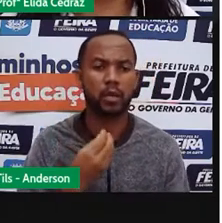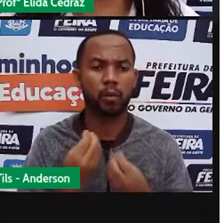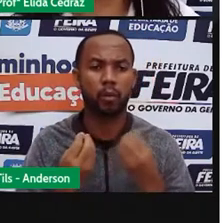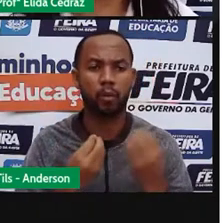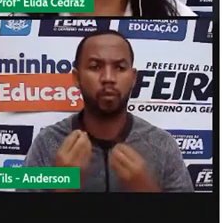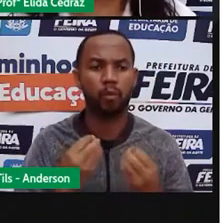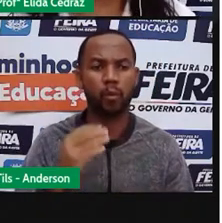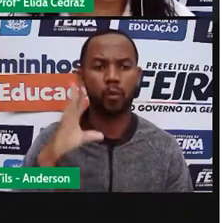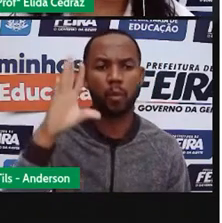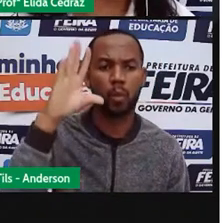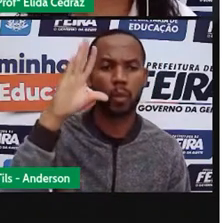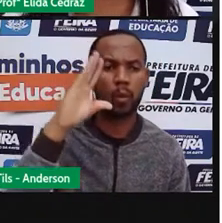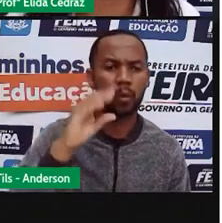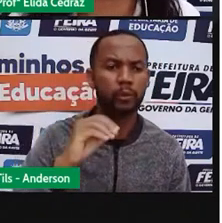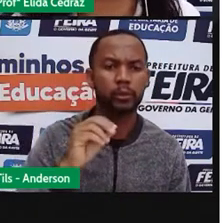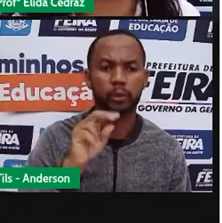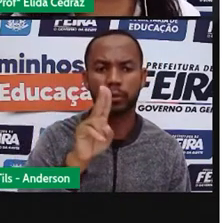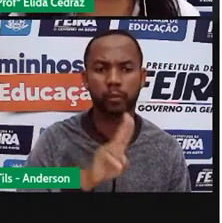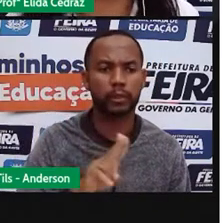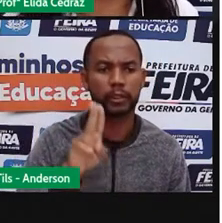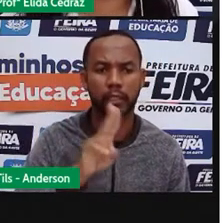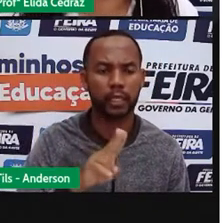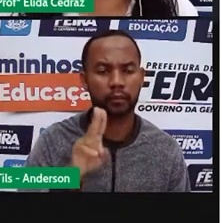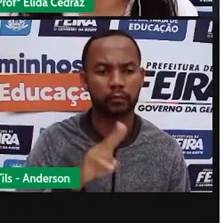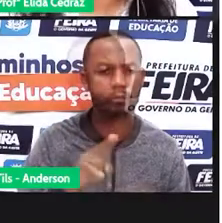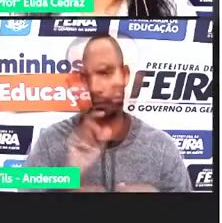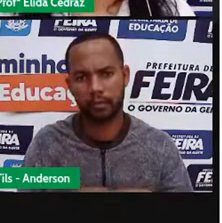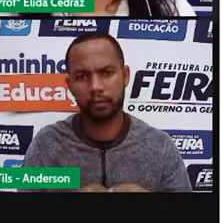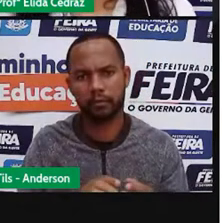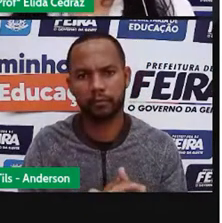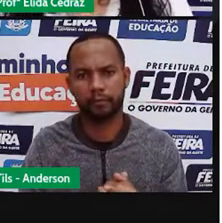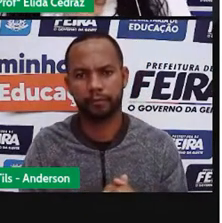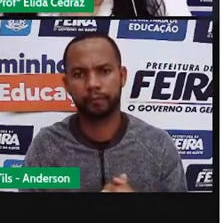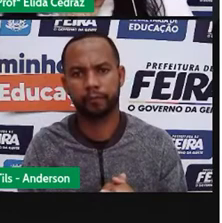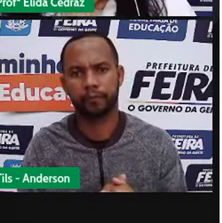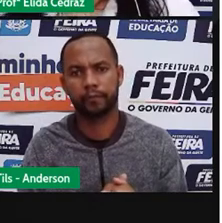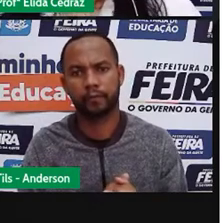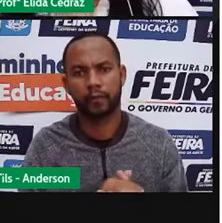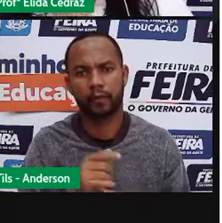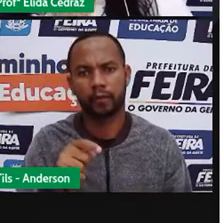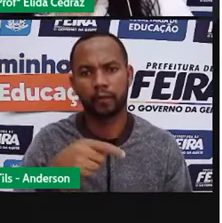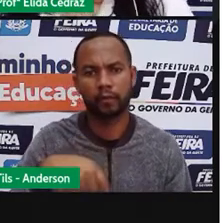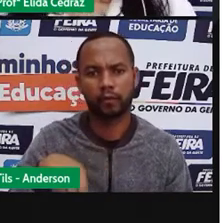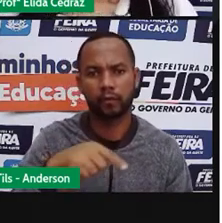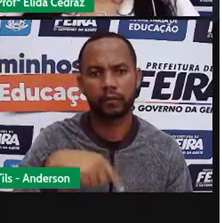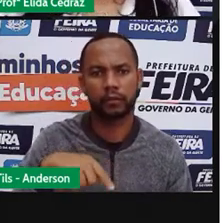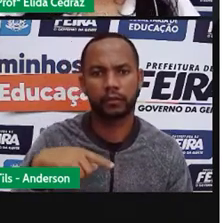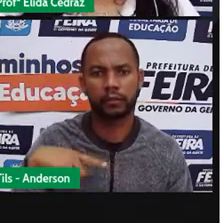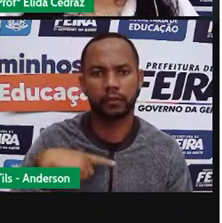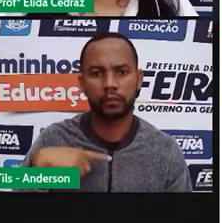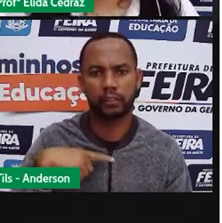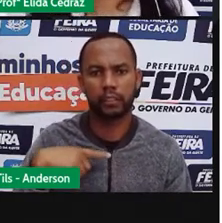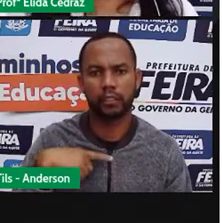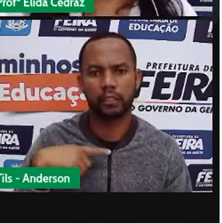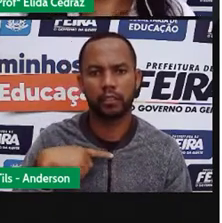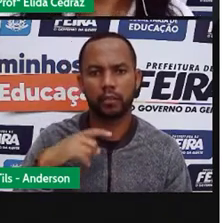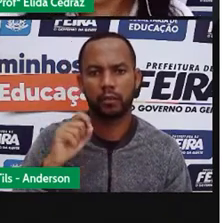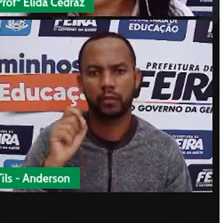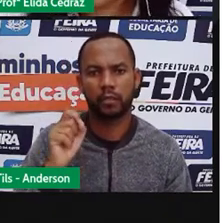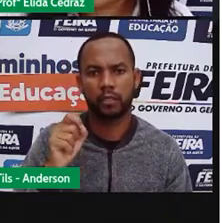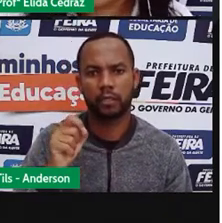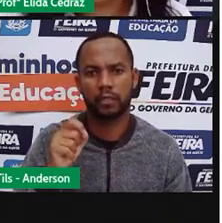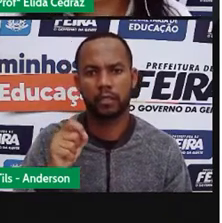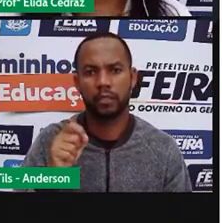noite era utilizado apenas para o descanso. Nós temos o nascer e o